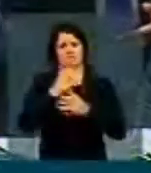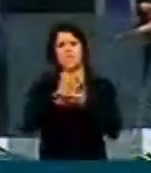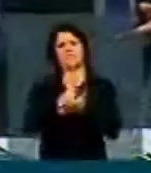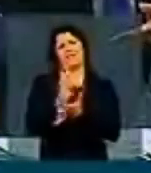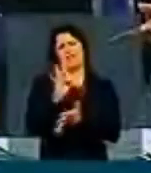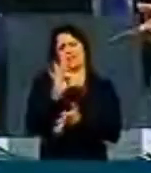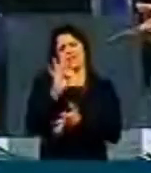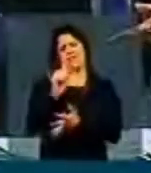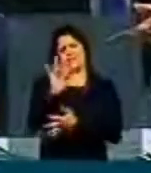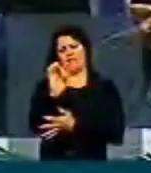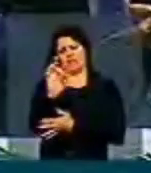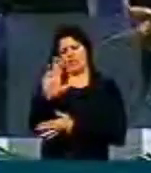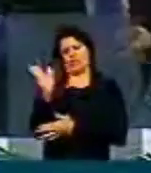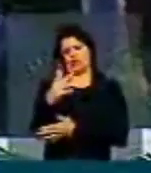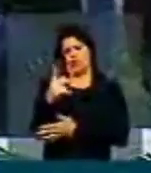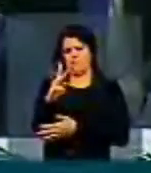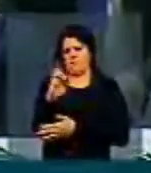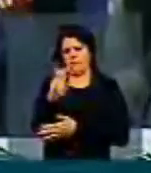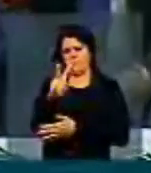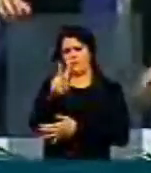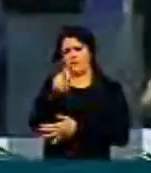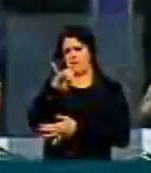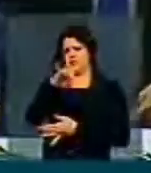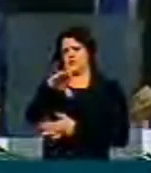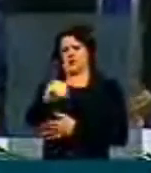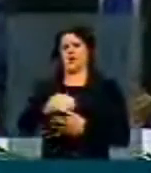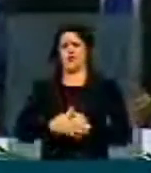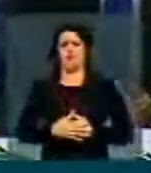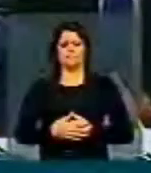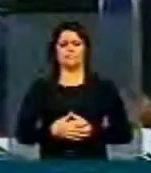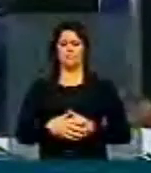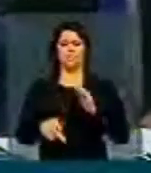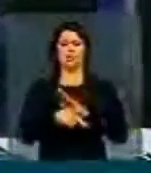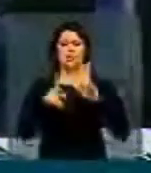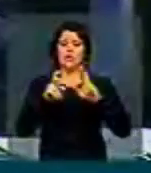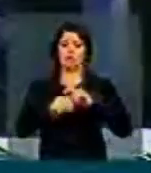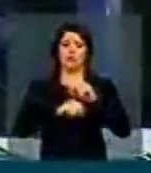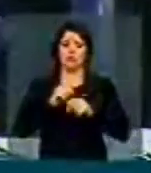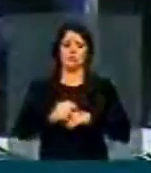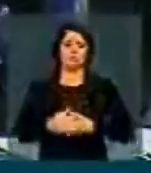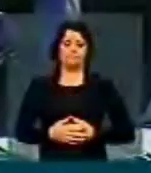previdencial. É uma avaliação do presidente. Ela exatamente com o tema do marco civil.